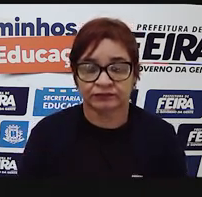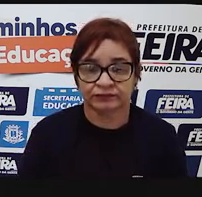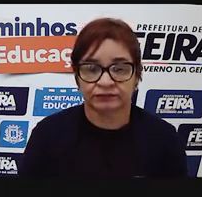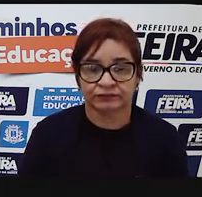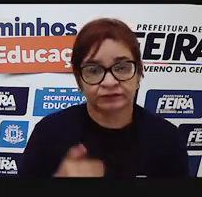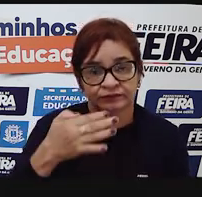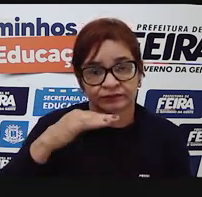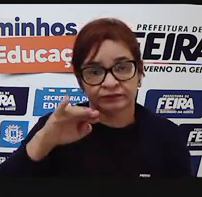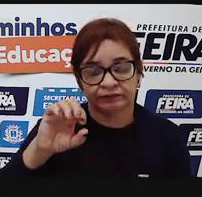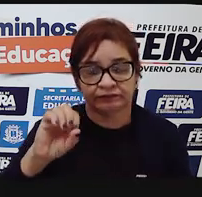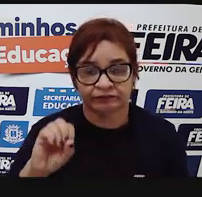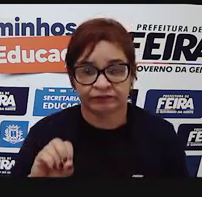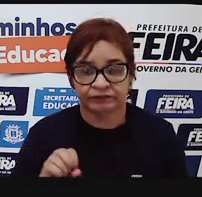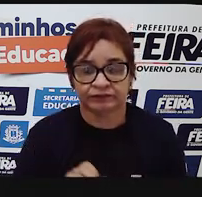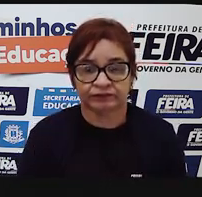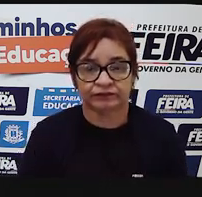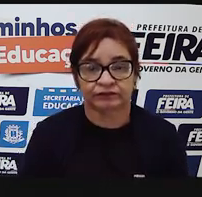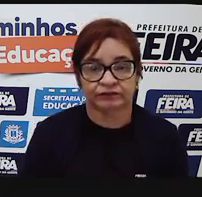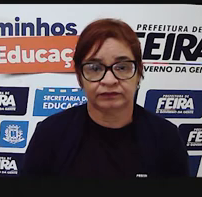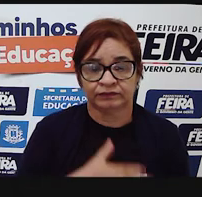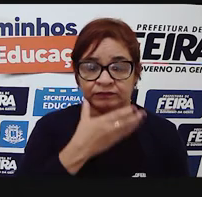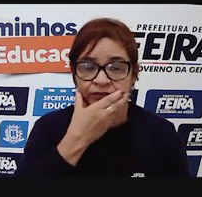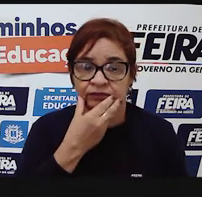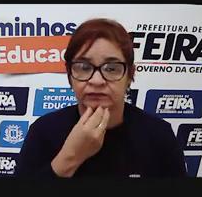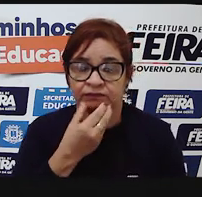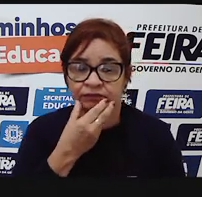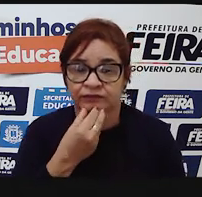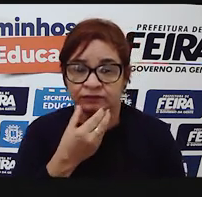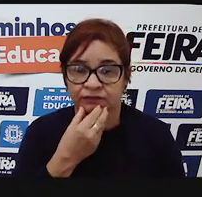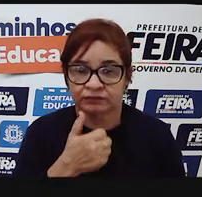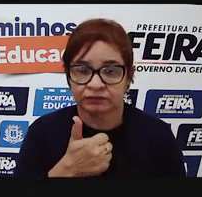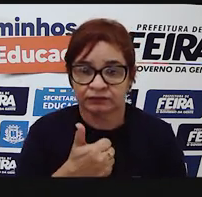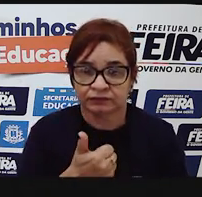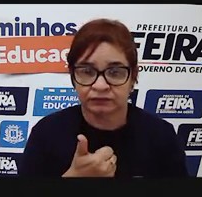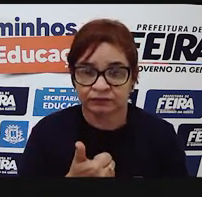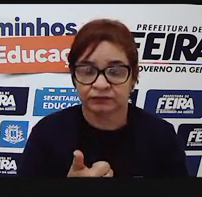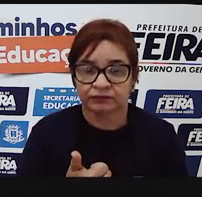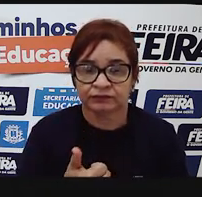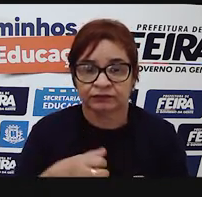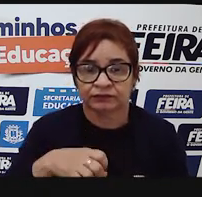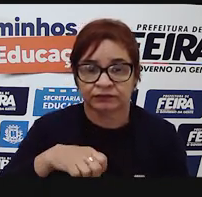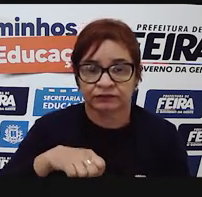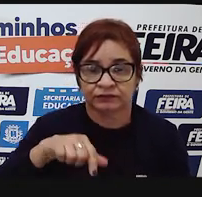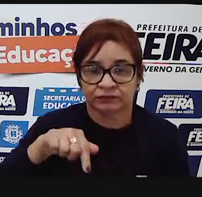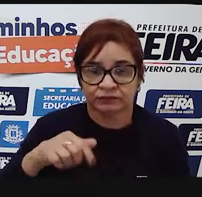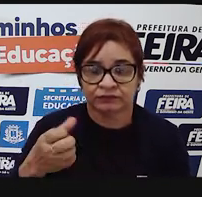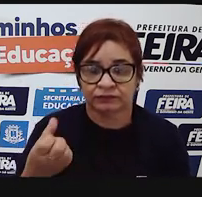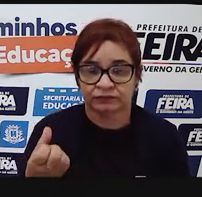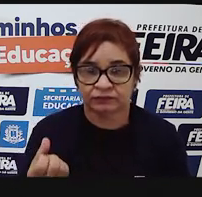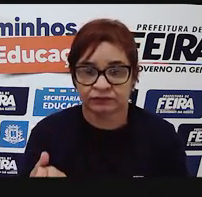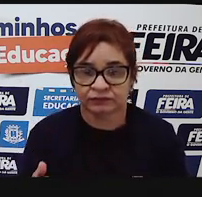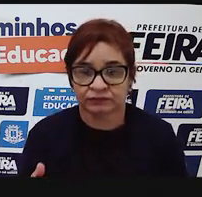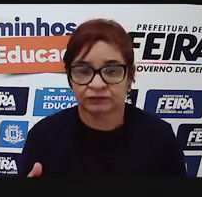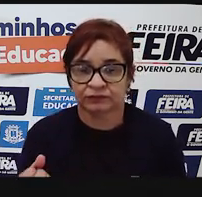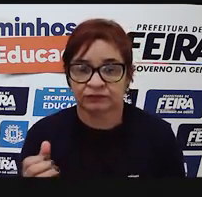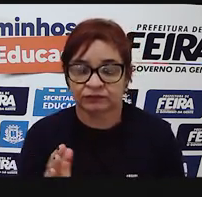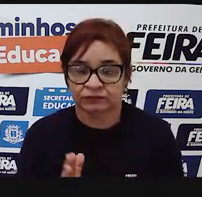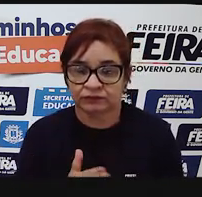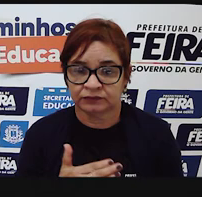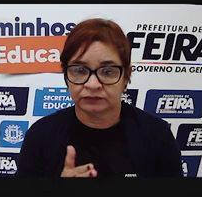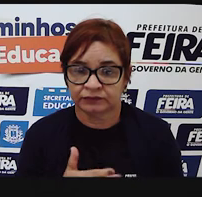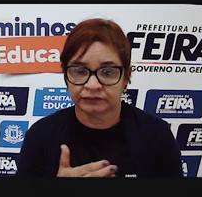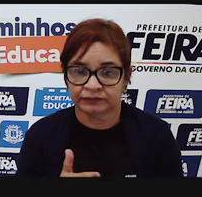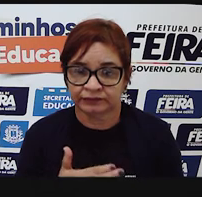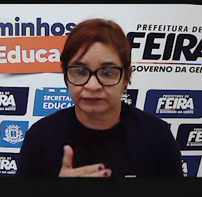biólogo chamado Richard Dalkins, em 1976, em seu livro O